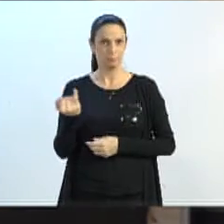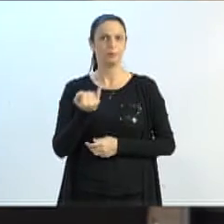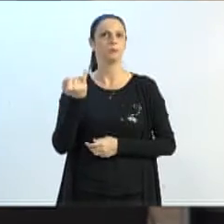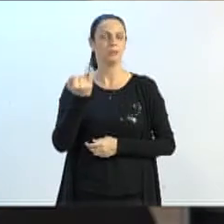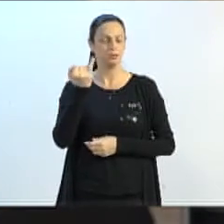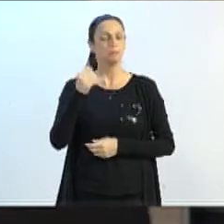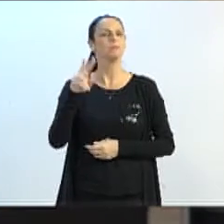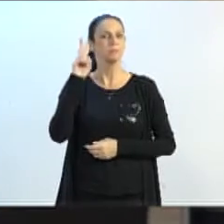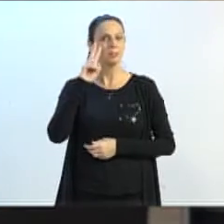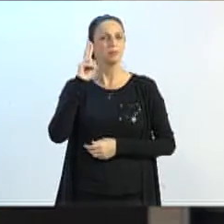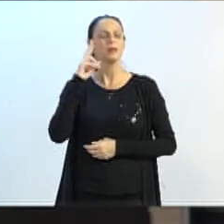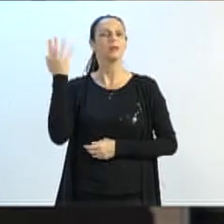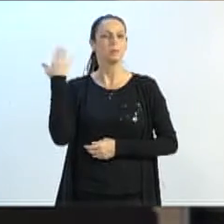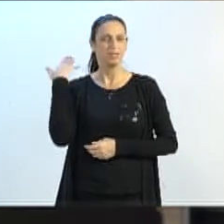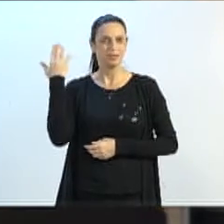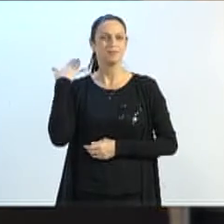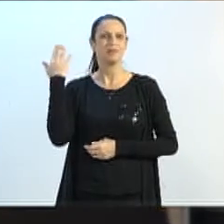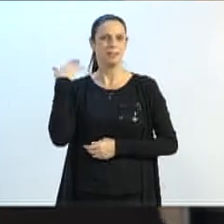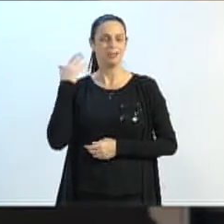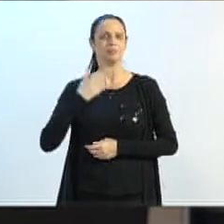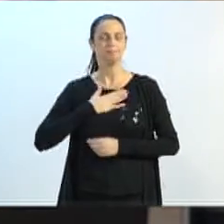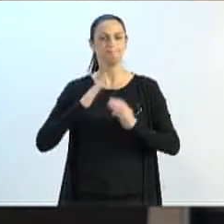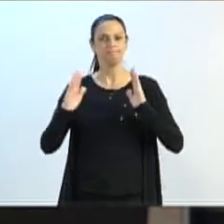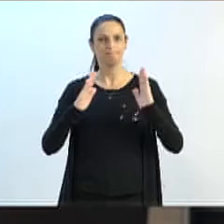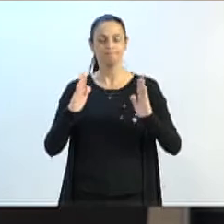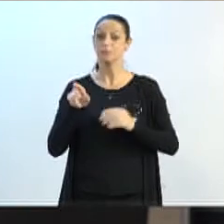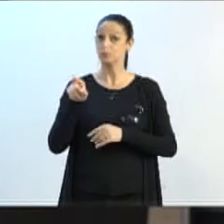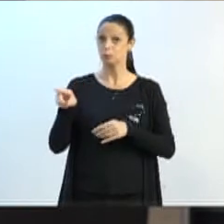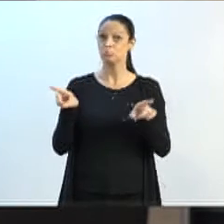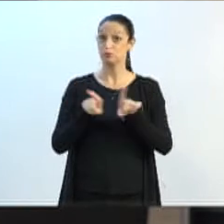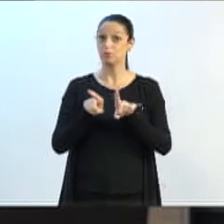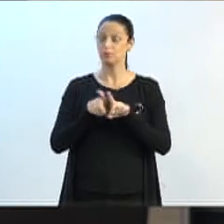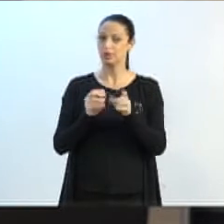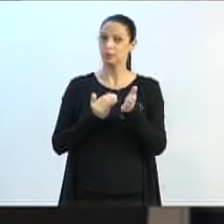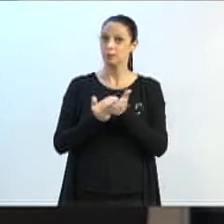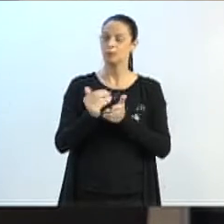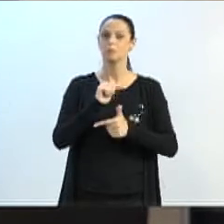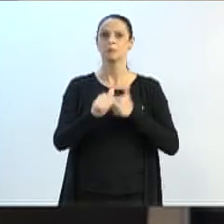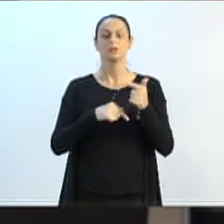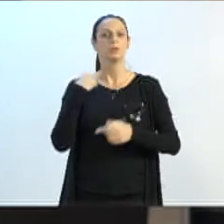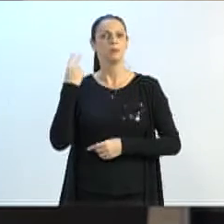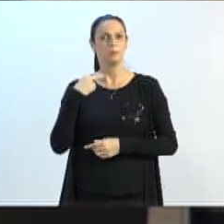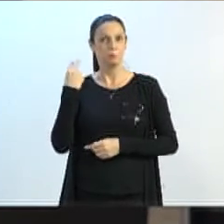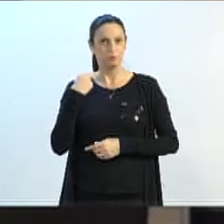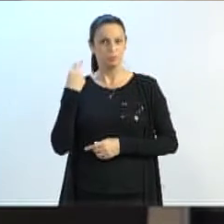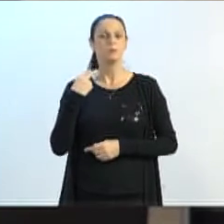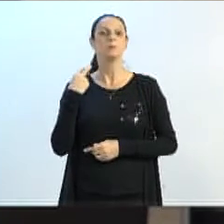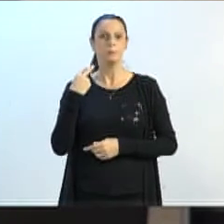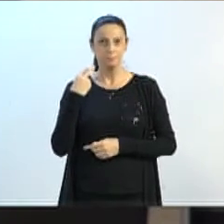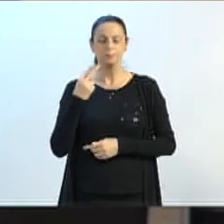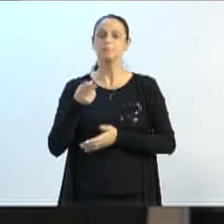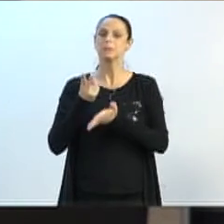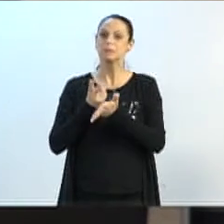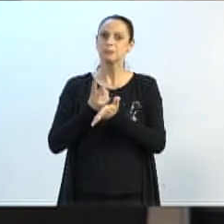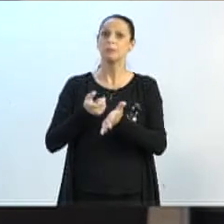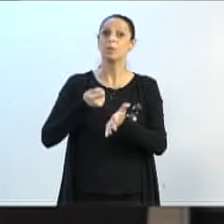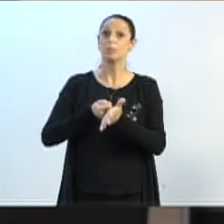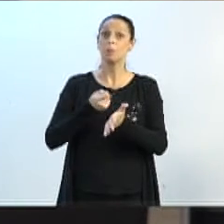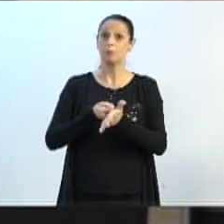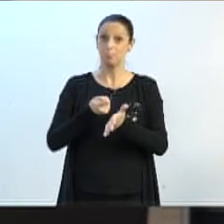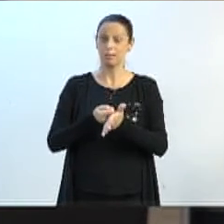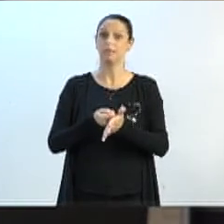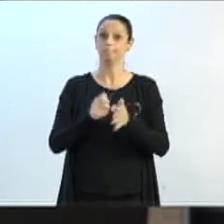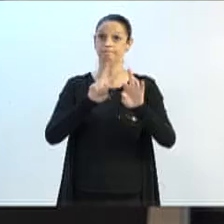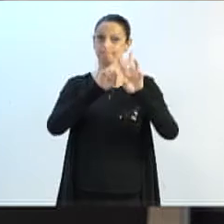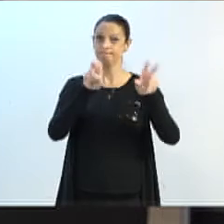Eu recordo que desde o início do meu mandato, o seu mandato, até do outro mandato, o senhor tem cobrado a respeito da base do